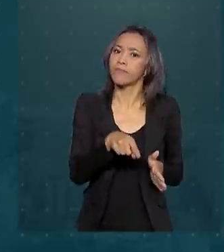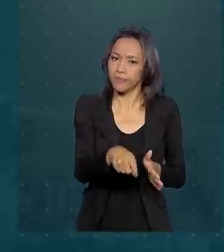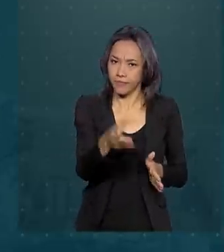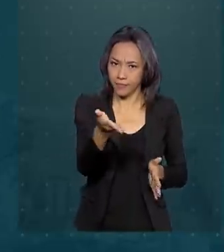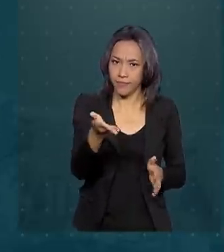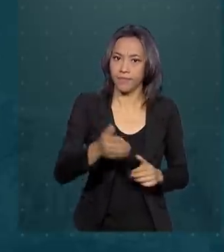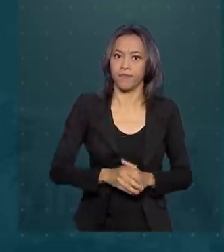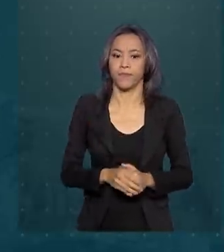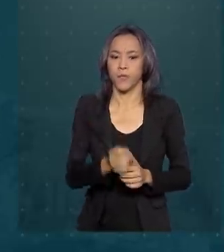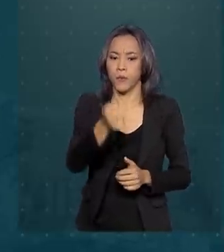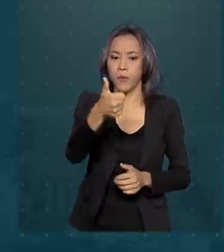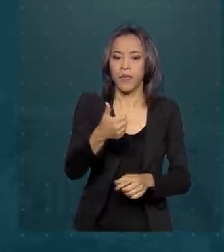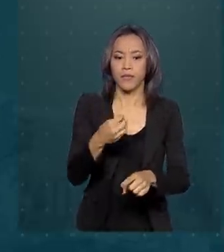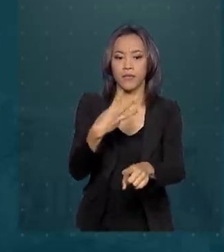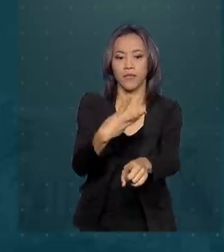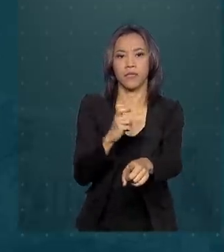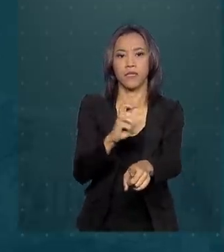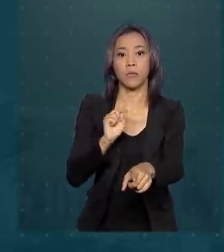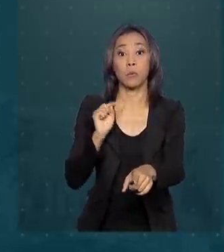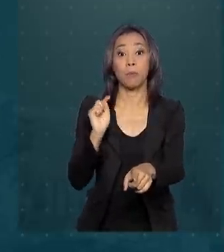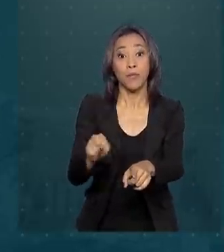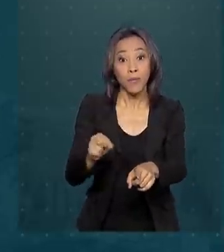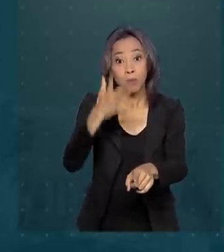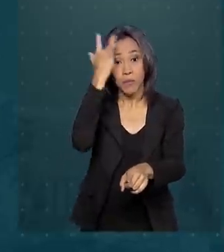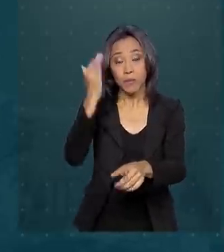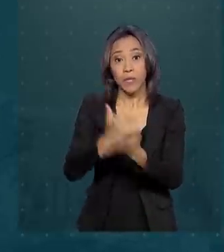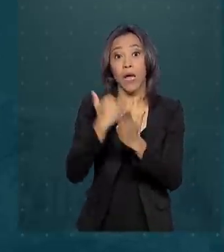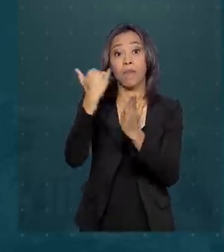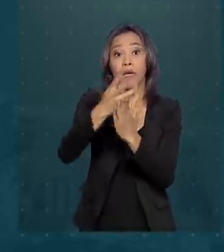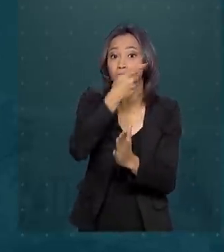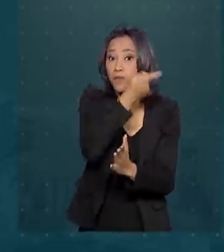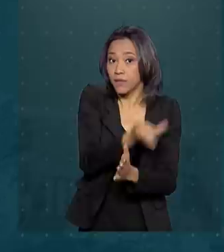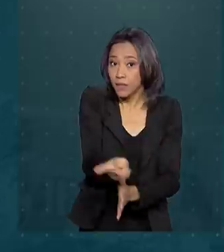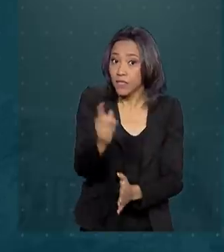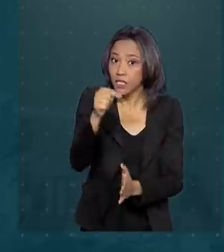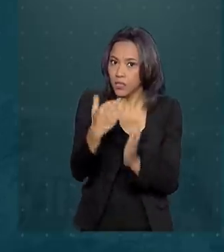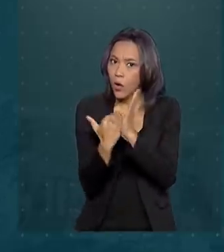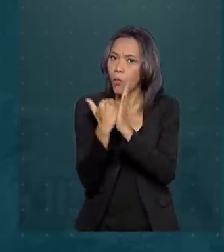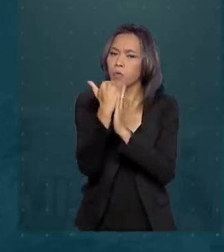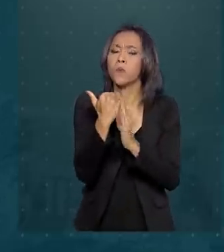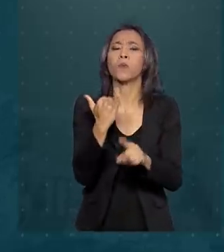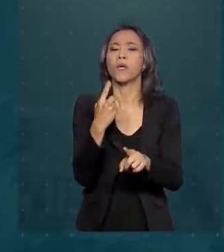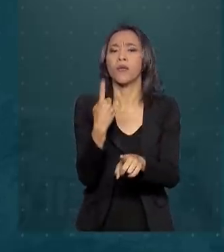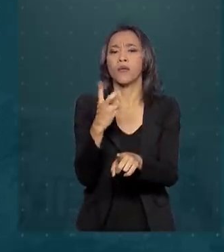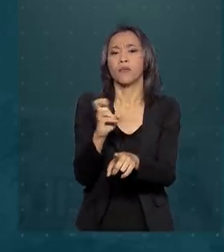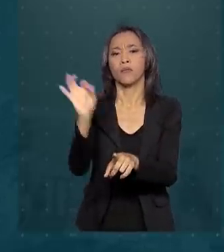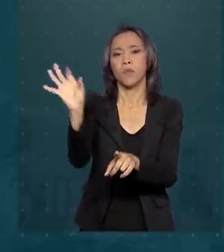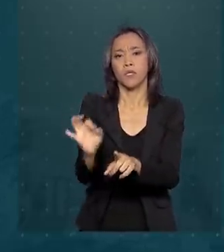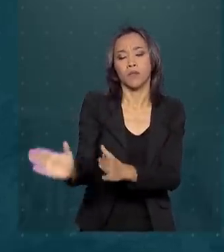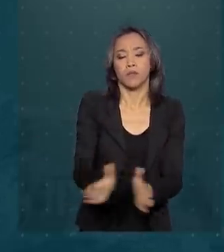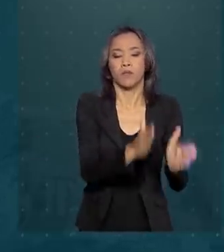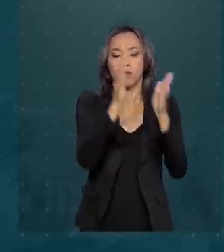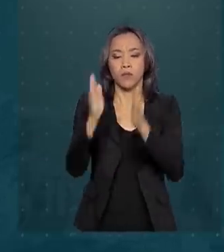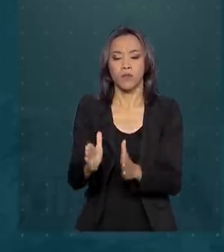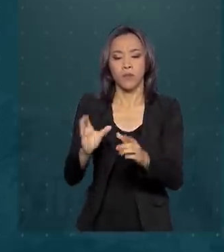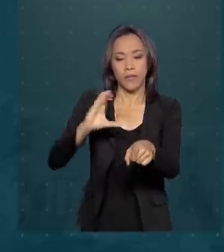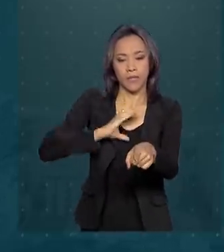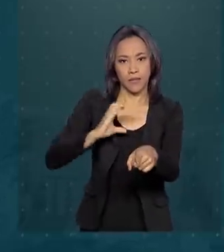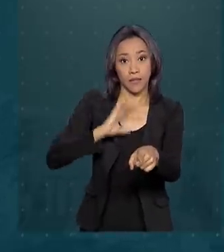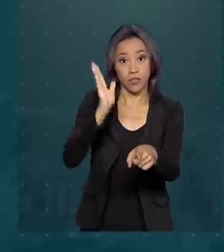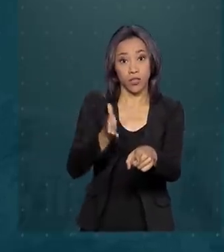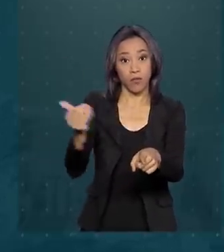brasileiro, quase 35 mil visitantes a mais, uma alta de 15%. Já o Canadá